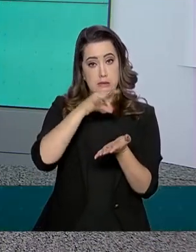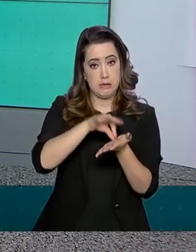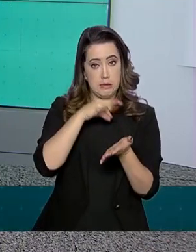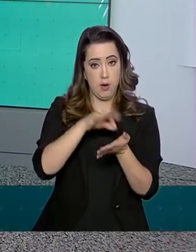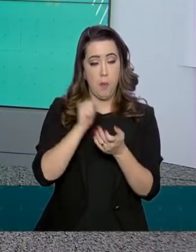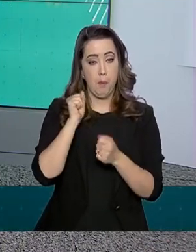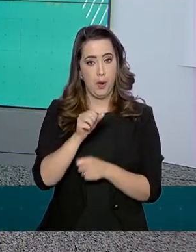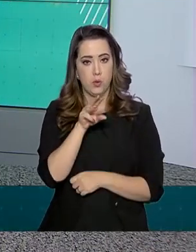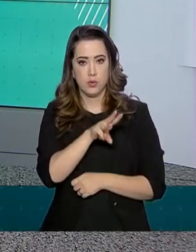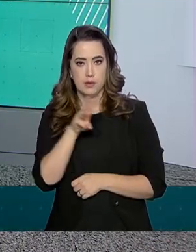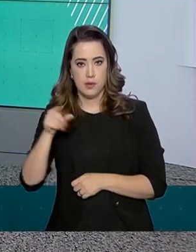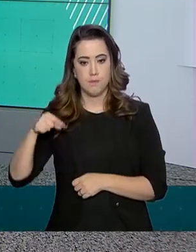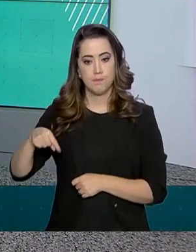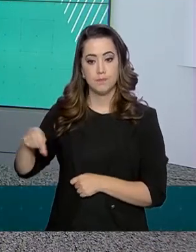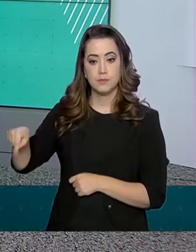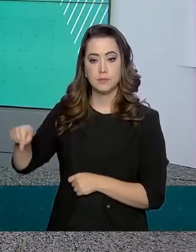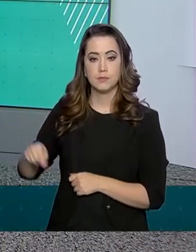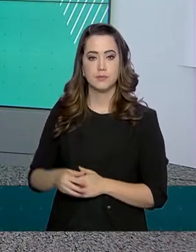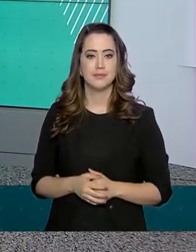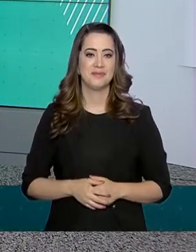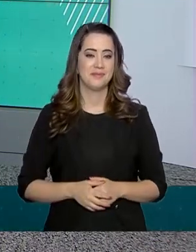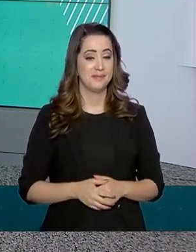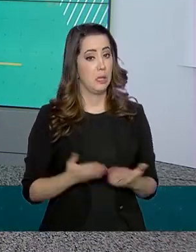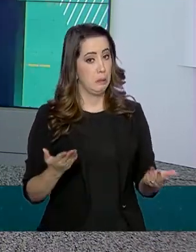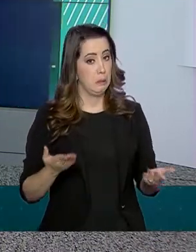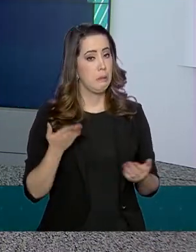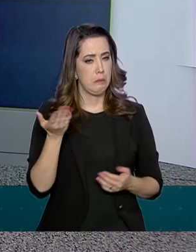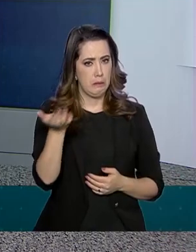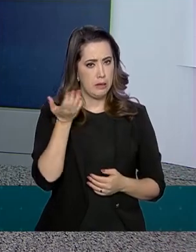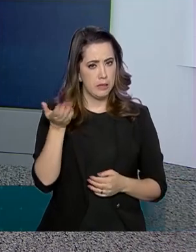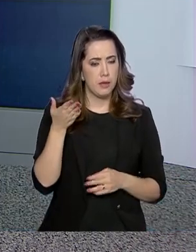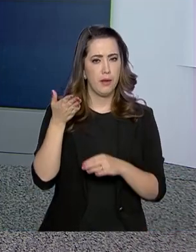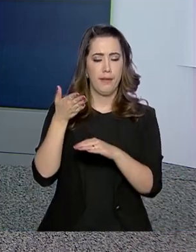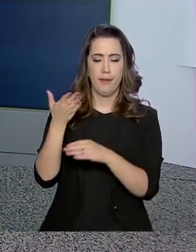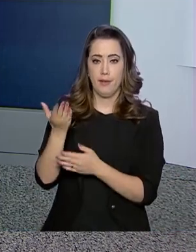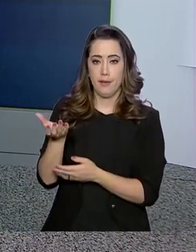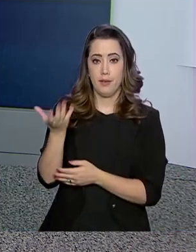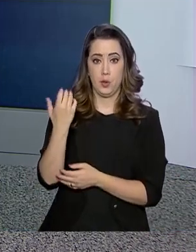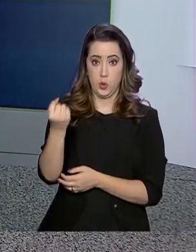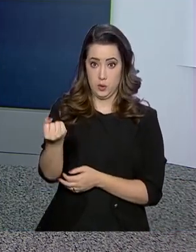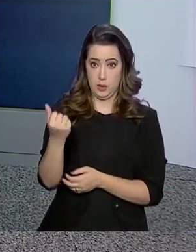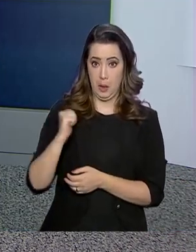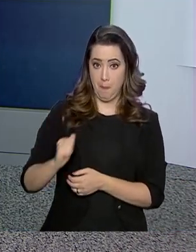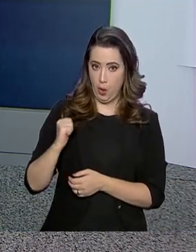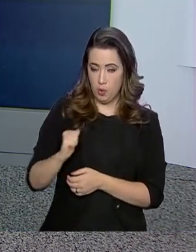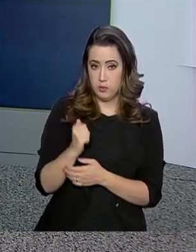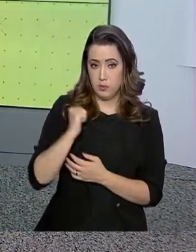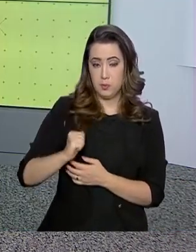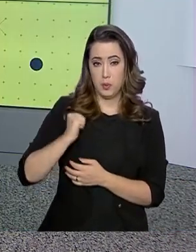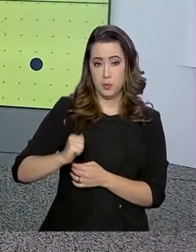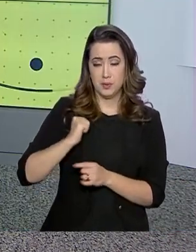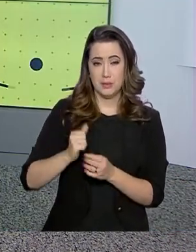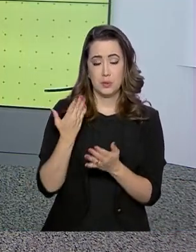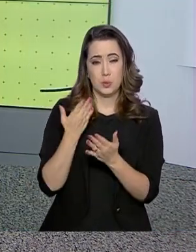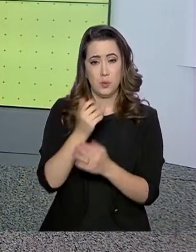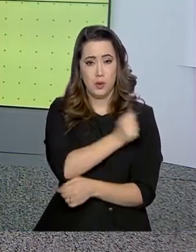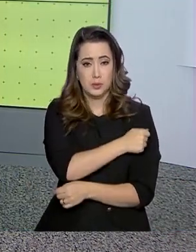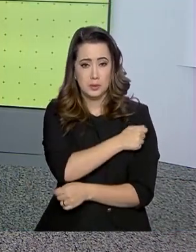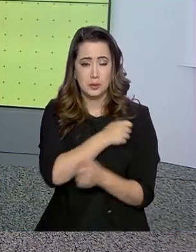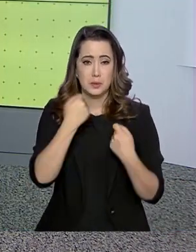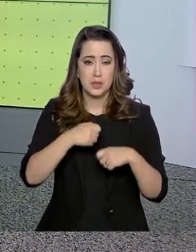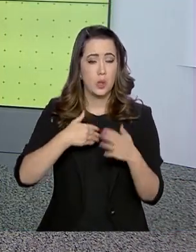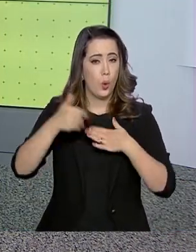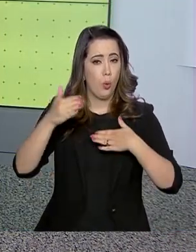deverá ser feita pelo site do Ministério da Educação. Para participar das bolsas remanescentes, o estudante deve ter feito